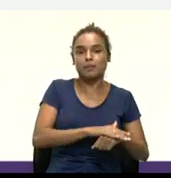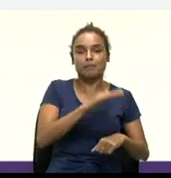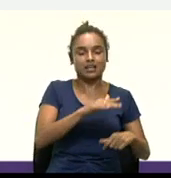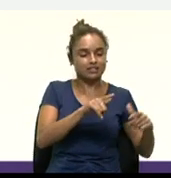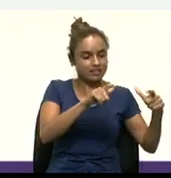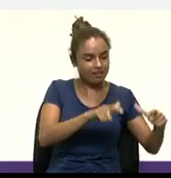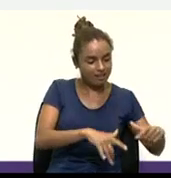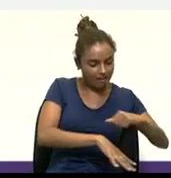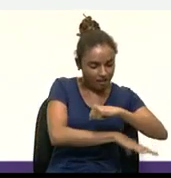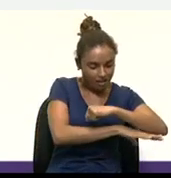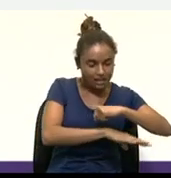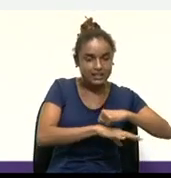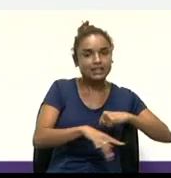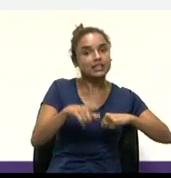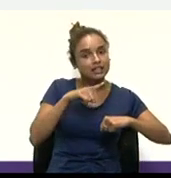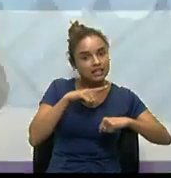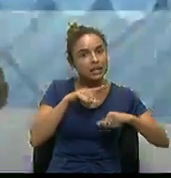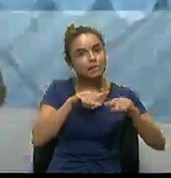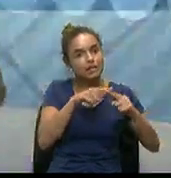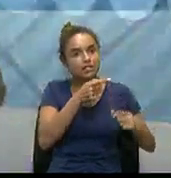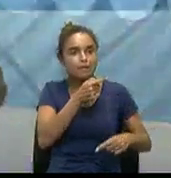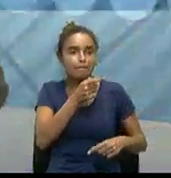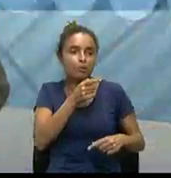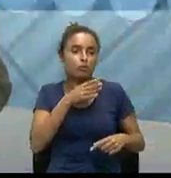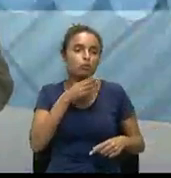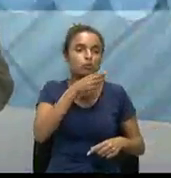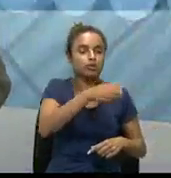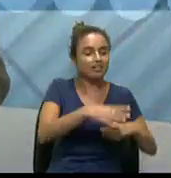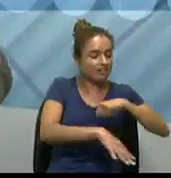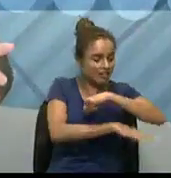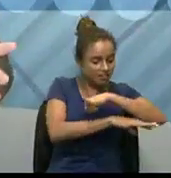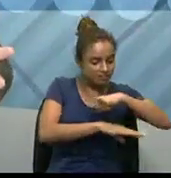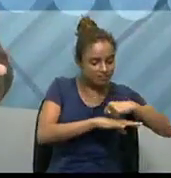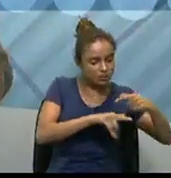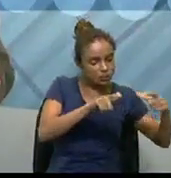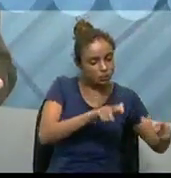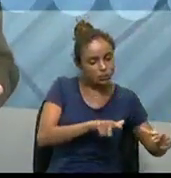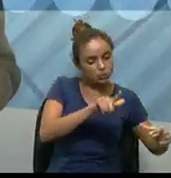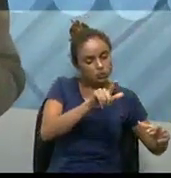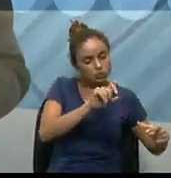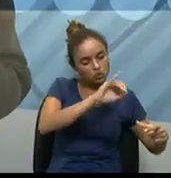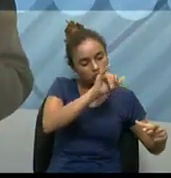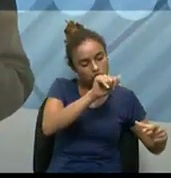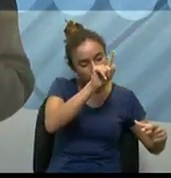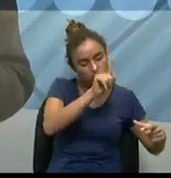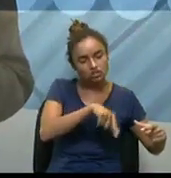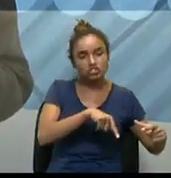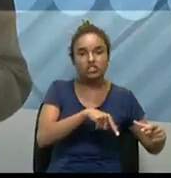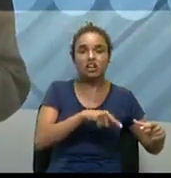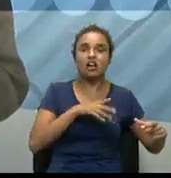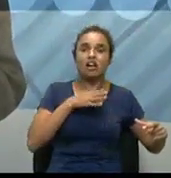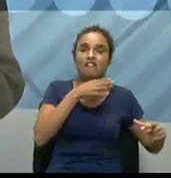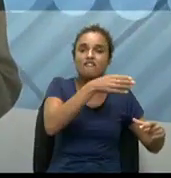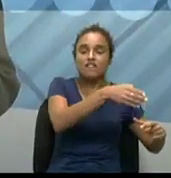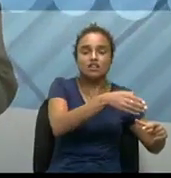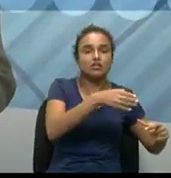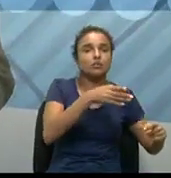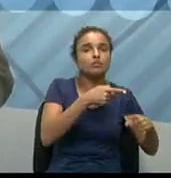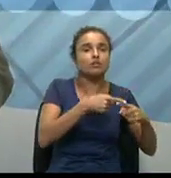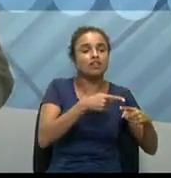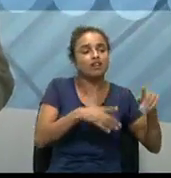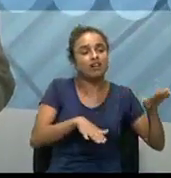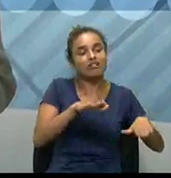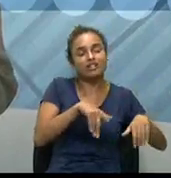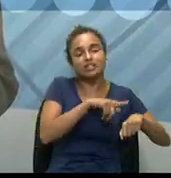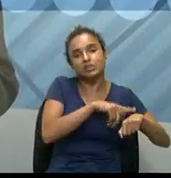concepção. E aí nós temos vários também, né? As lojas online, a própria moeda